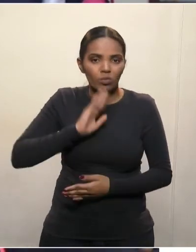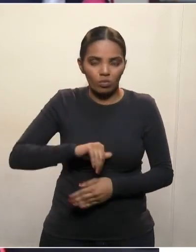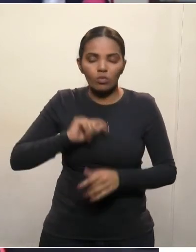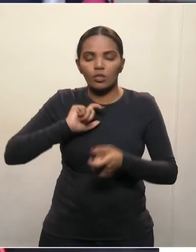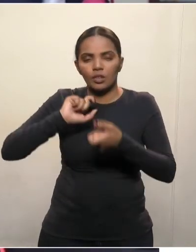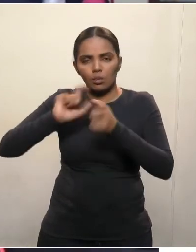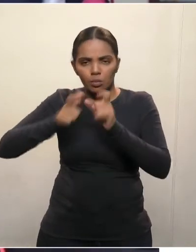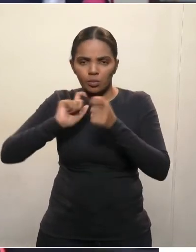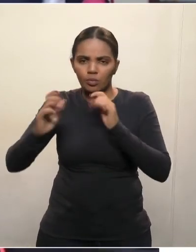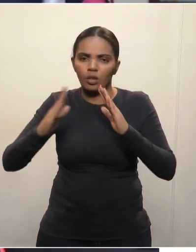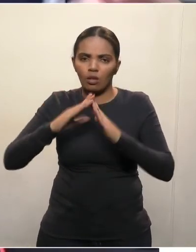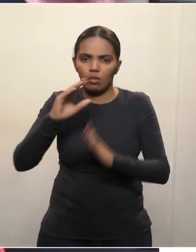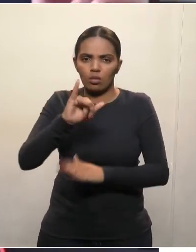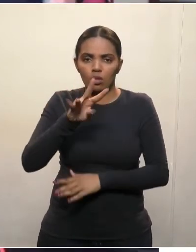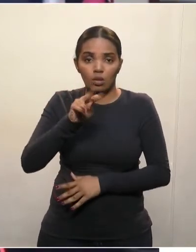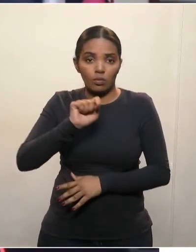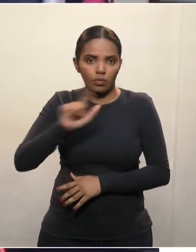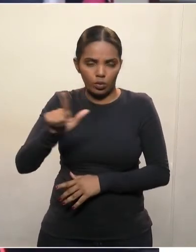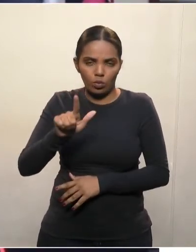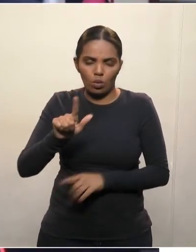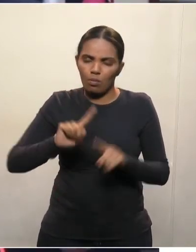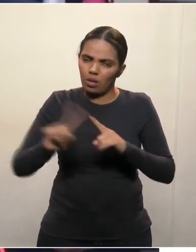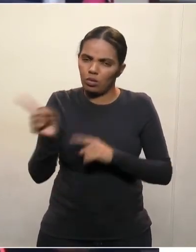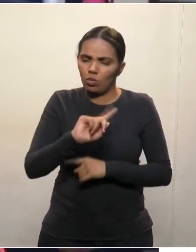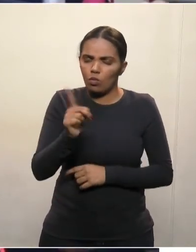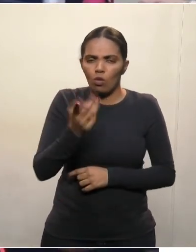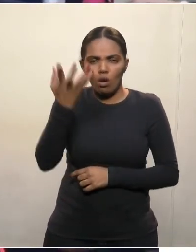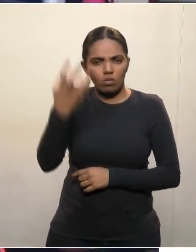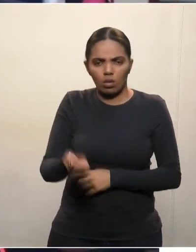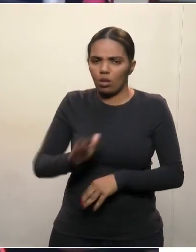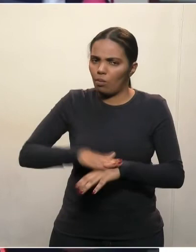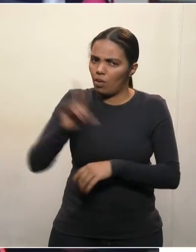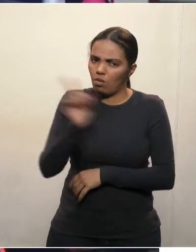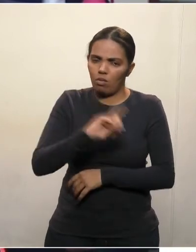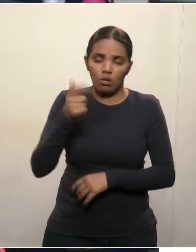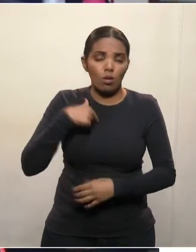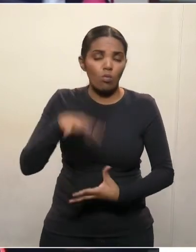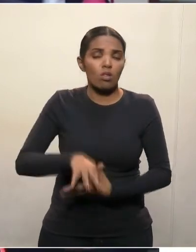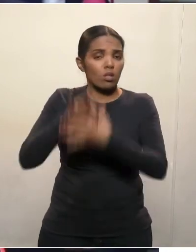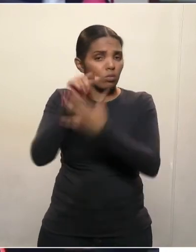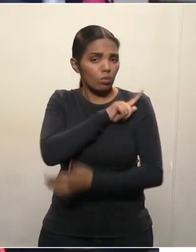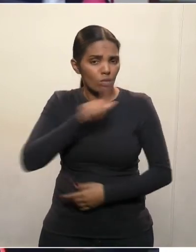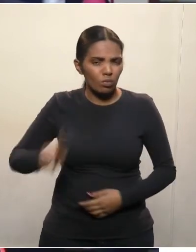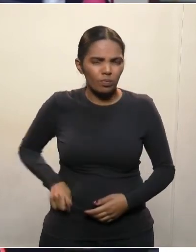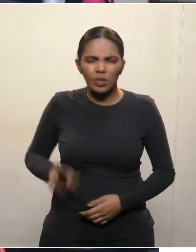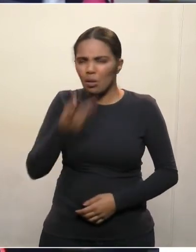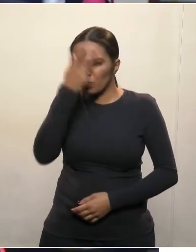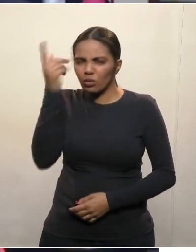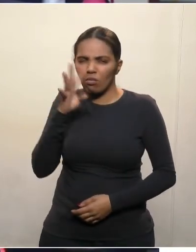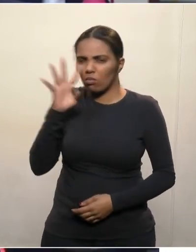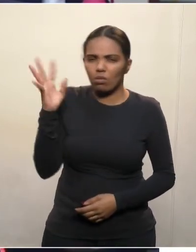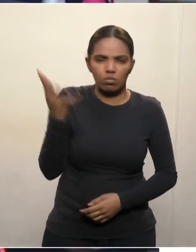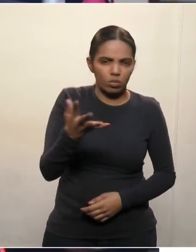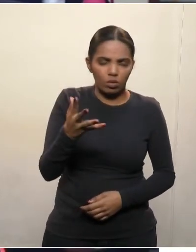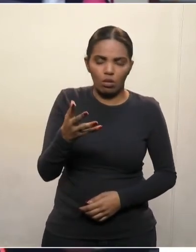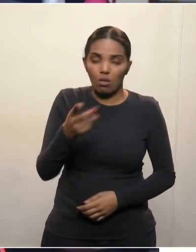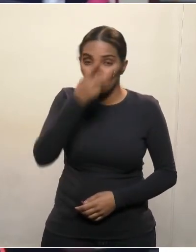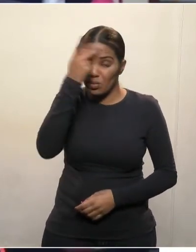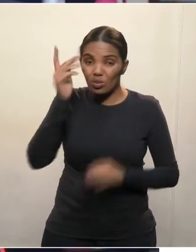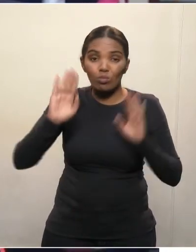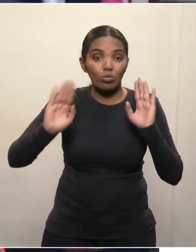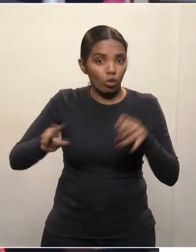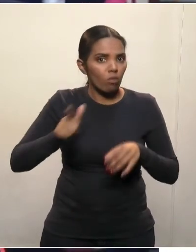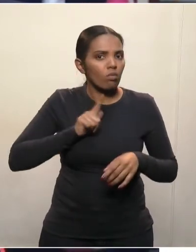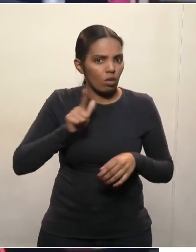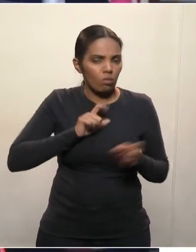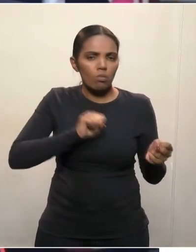Casa Civil e vamos colocar em ordem isso. Agora, eu não vou admitir mais. Como líder do governo, qualquer insinuação, qualquer coisa daqueles que já estiveram no